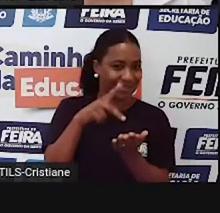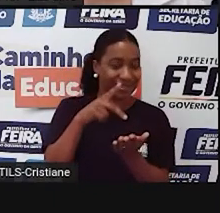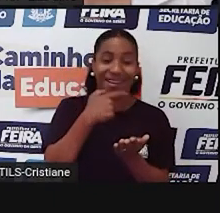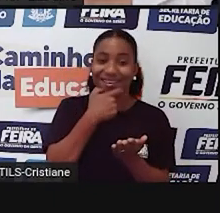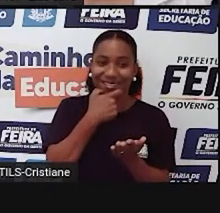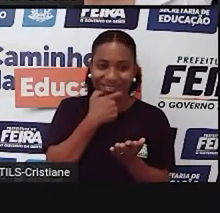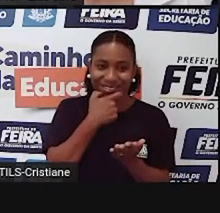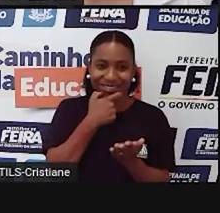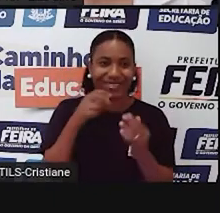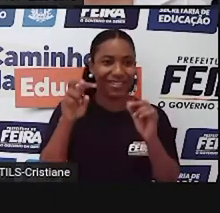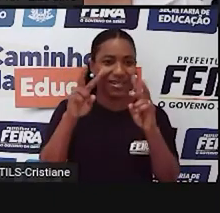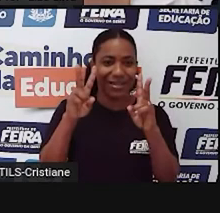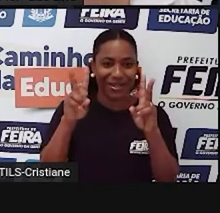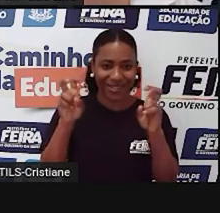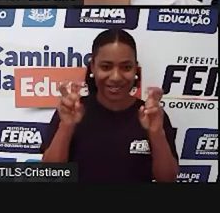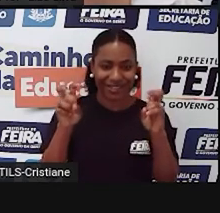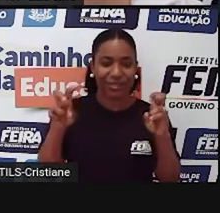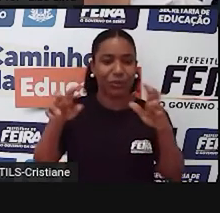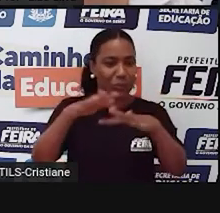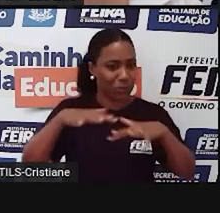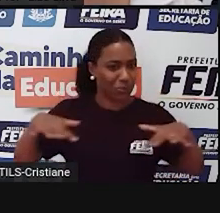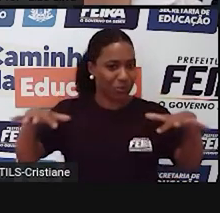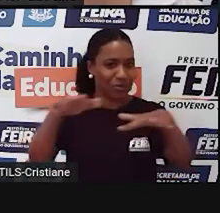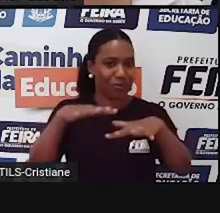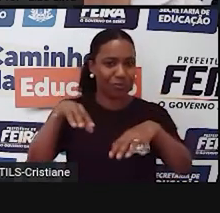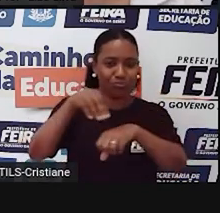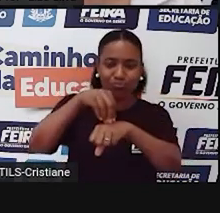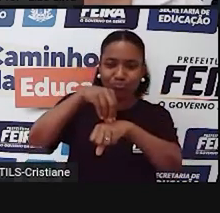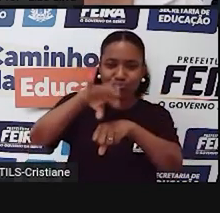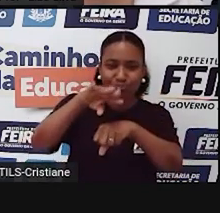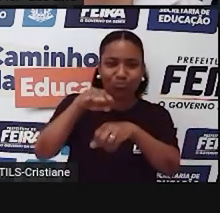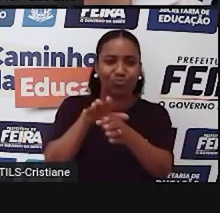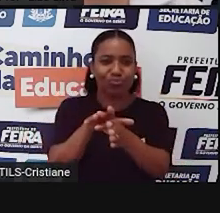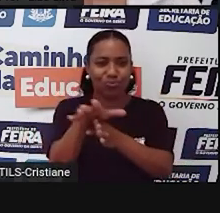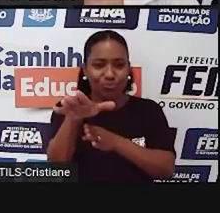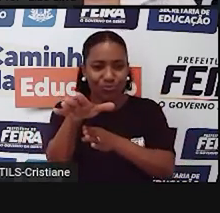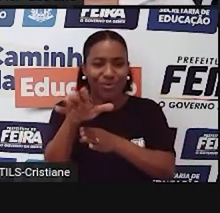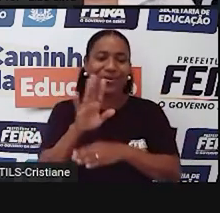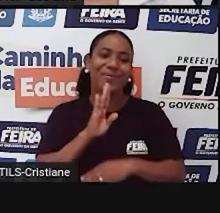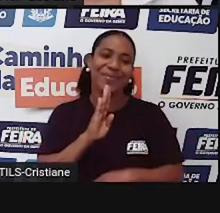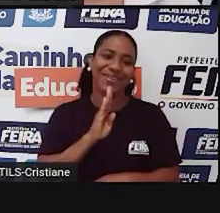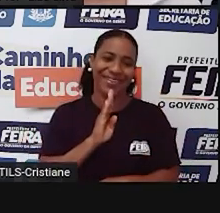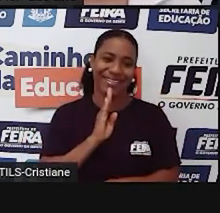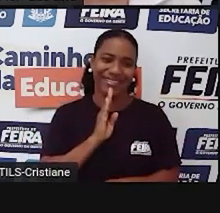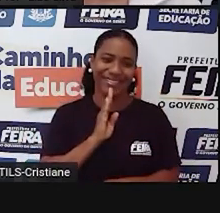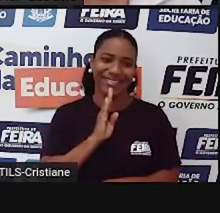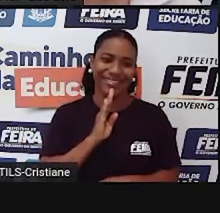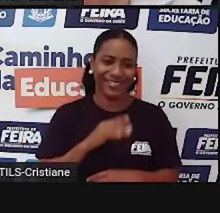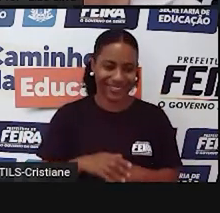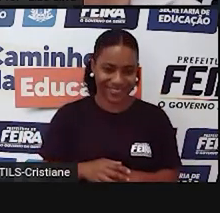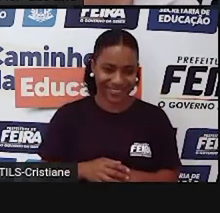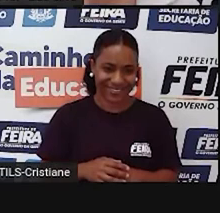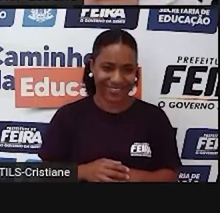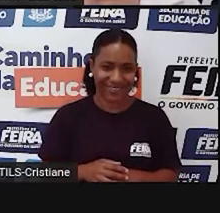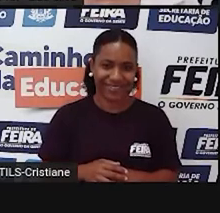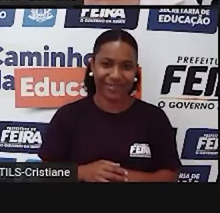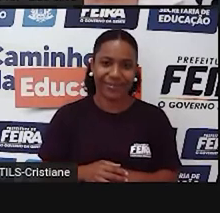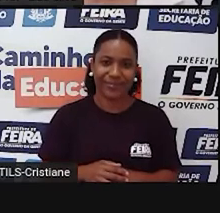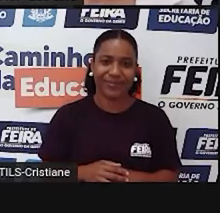alguma forma de conselho, de aconselhamento, de ensinamento, como nós vimos anteriormente.